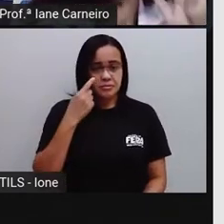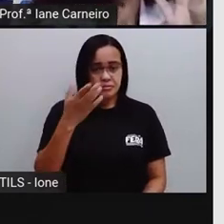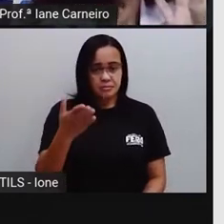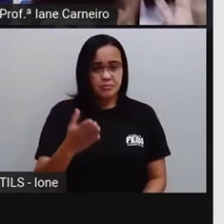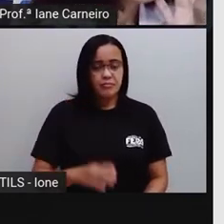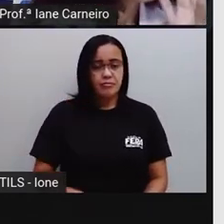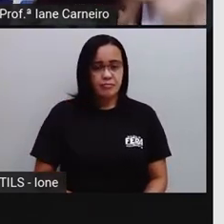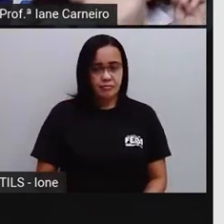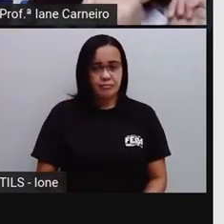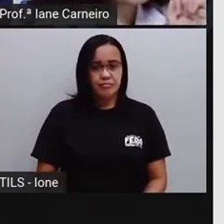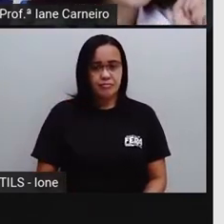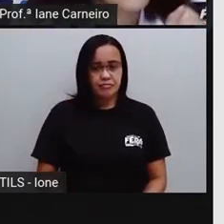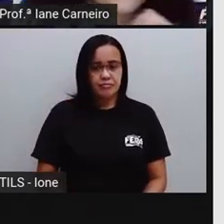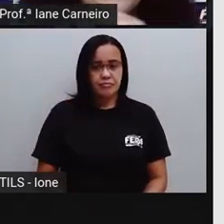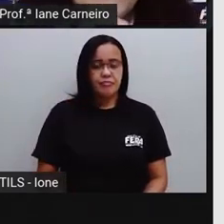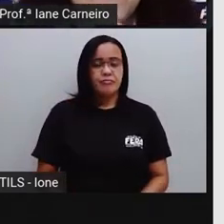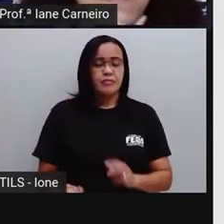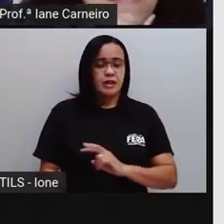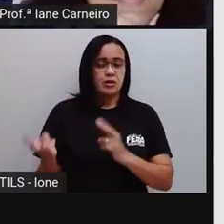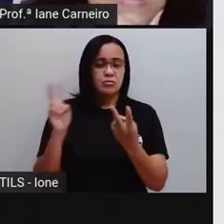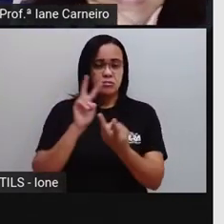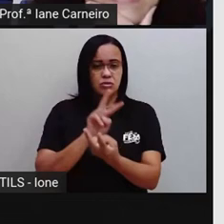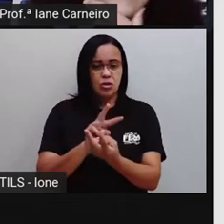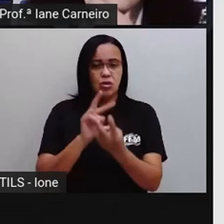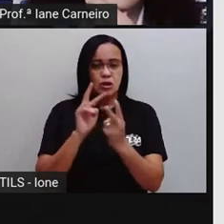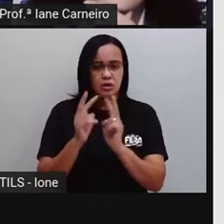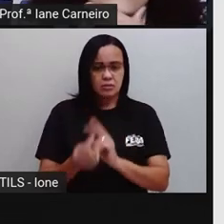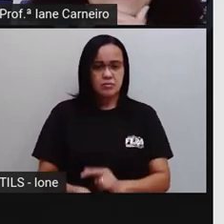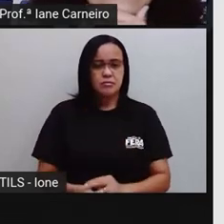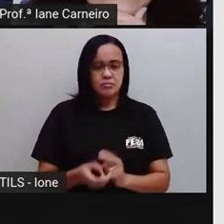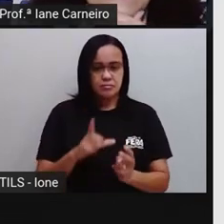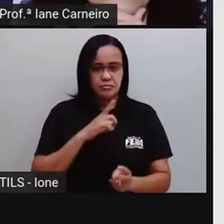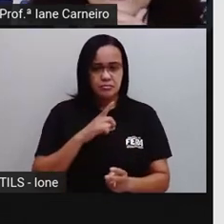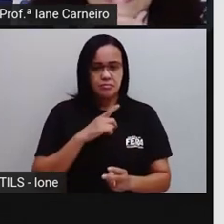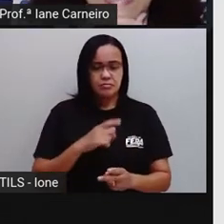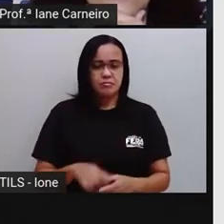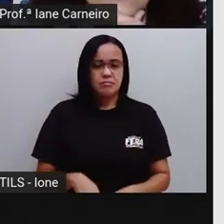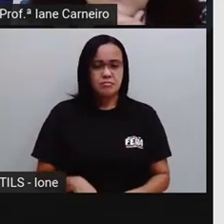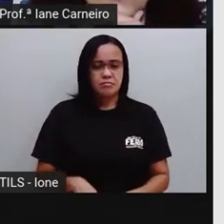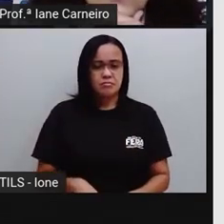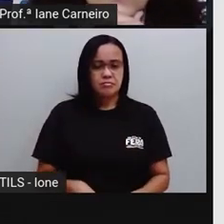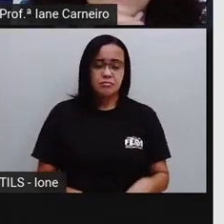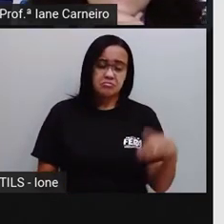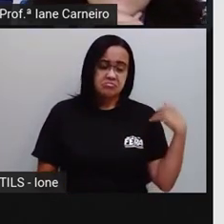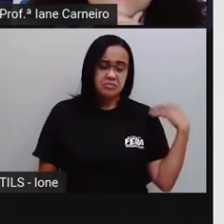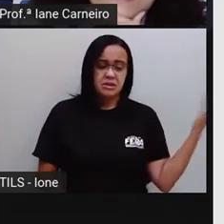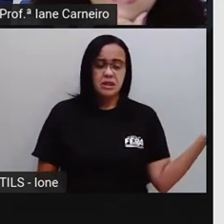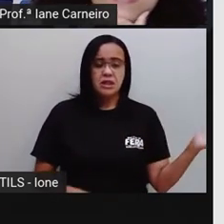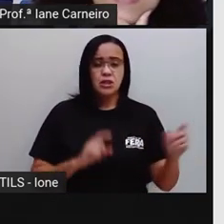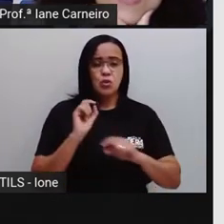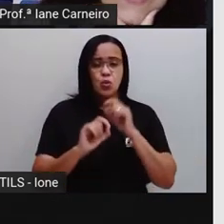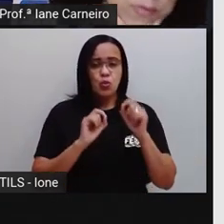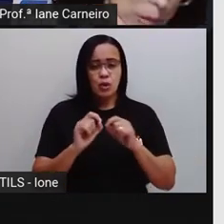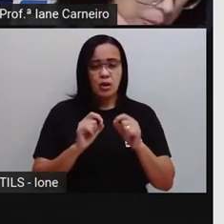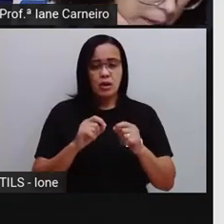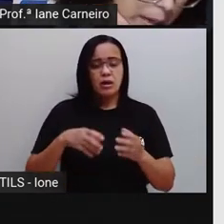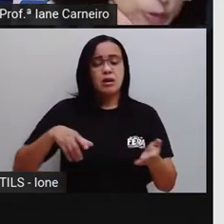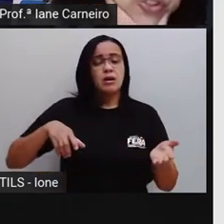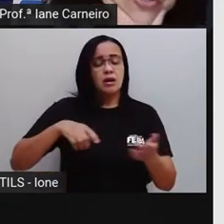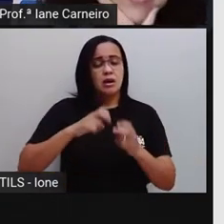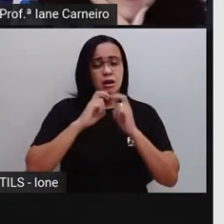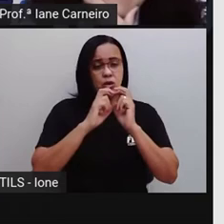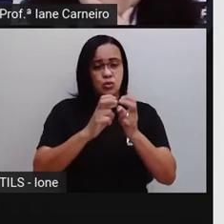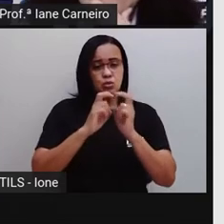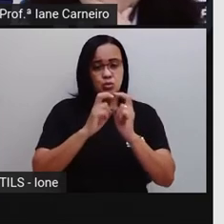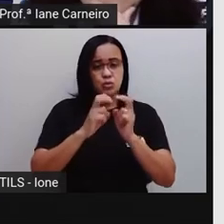ó, como se a estivesse de costas pra televisão. Então o que que tá do lado esquerdo de Carlos? O trenzinho. Ó, marcar